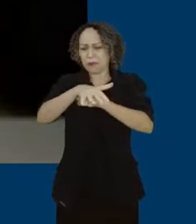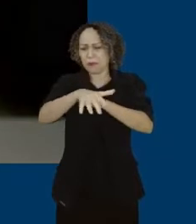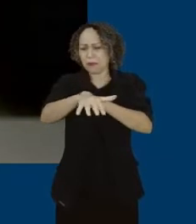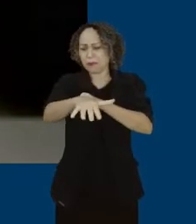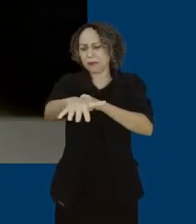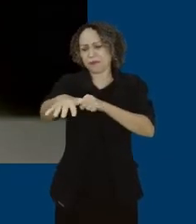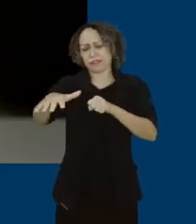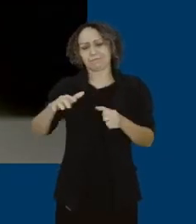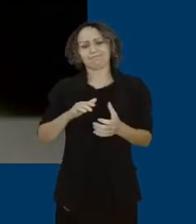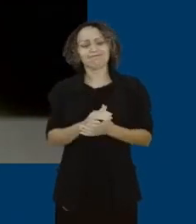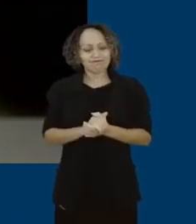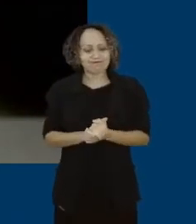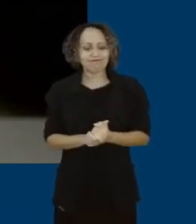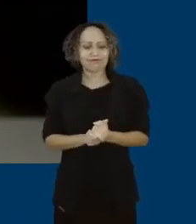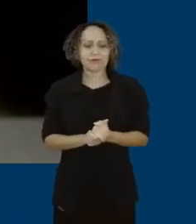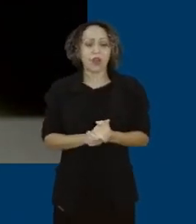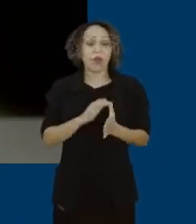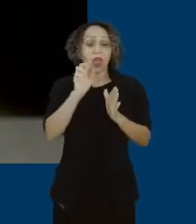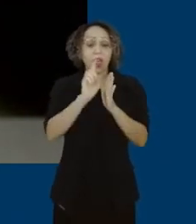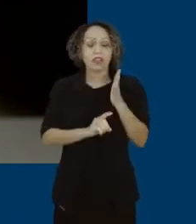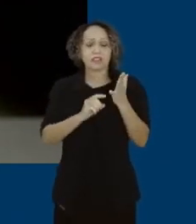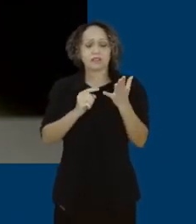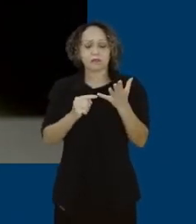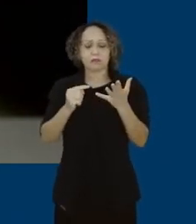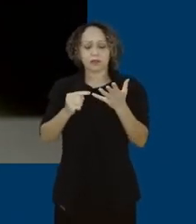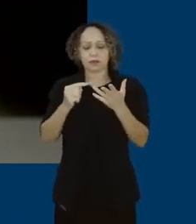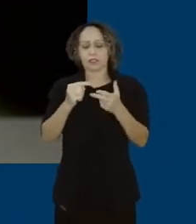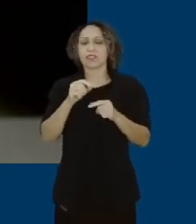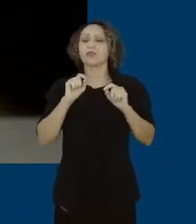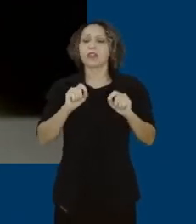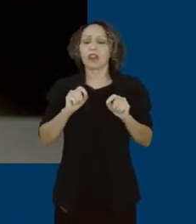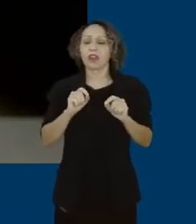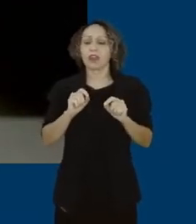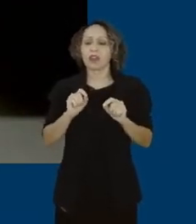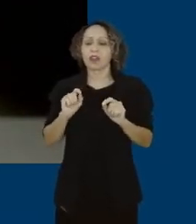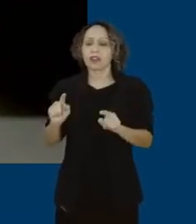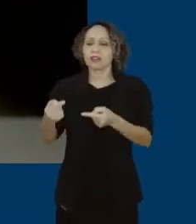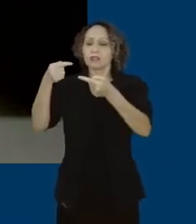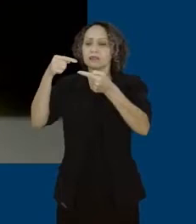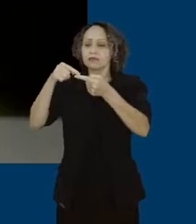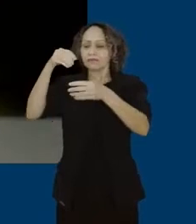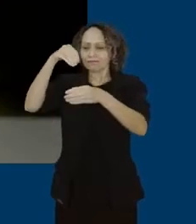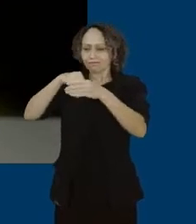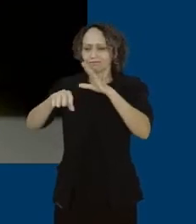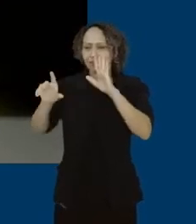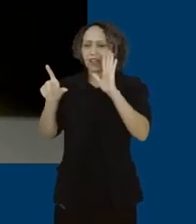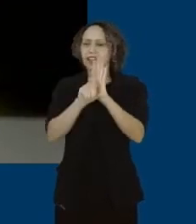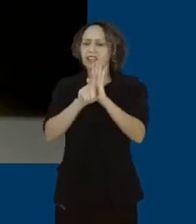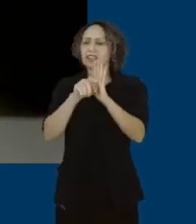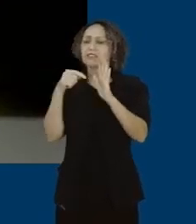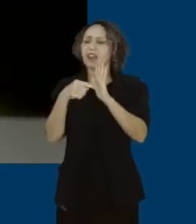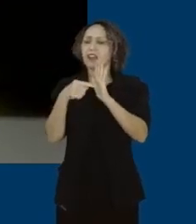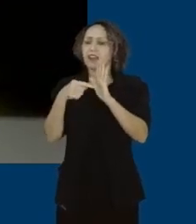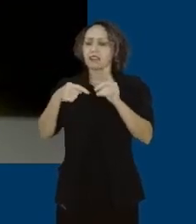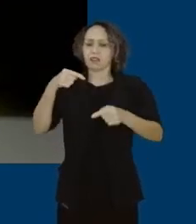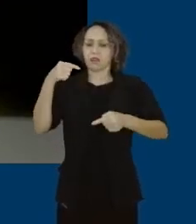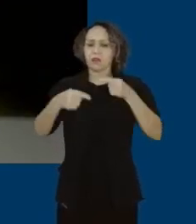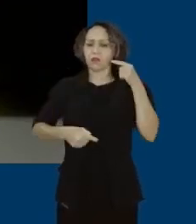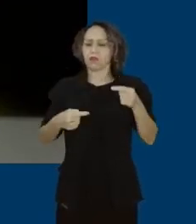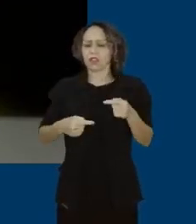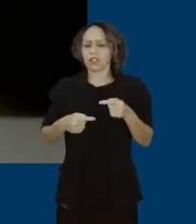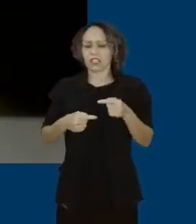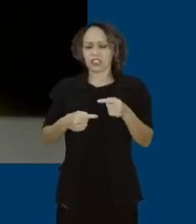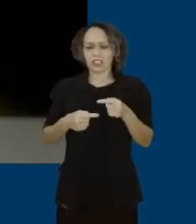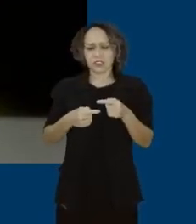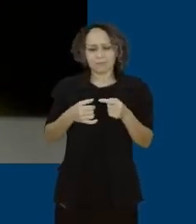de prejuízo. Então, esses direitos fazem parte, através desta lei, de uma política de prevenção